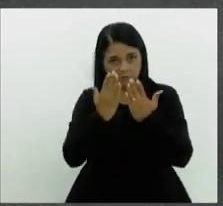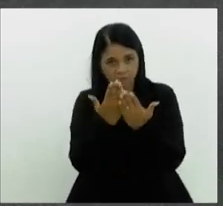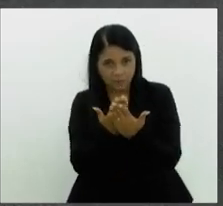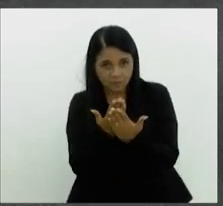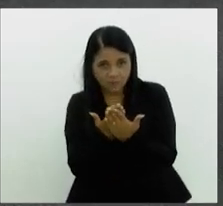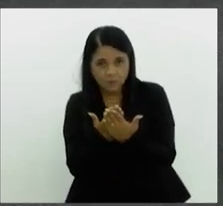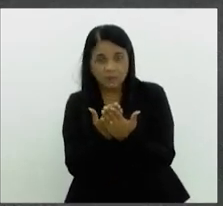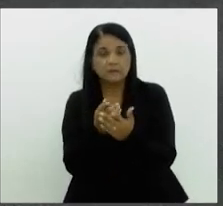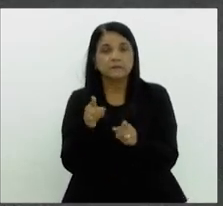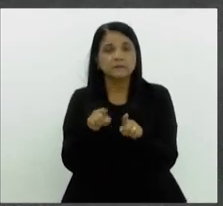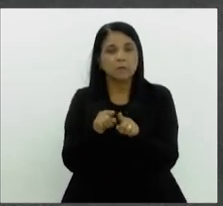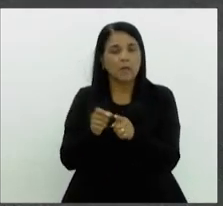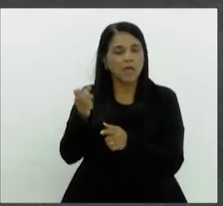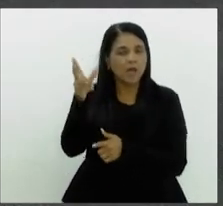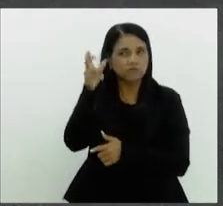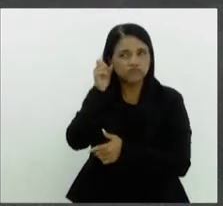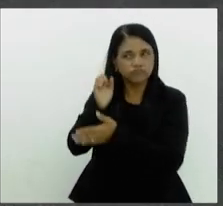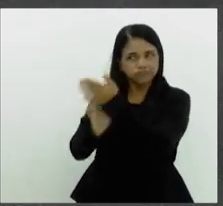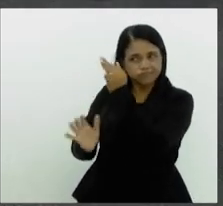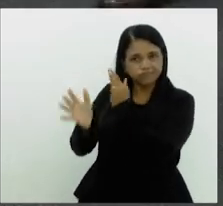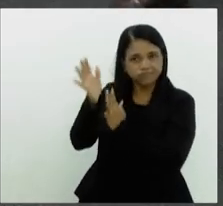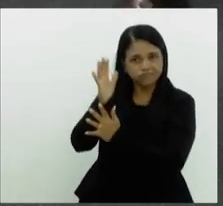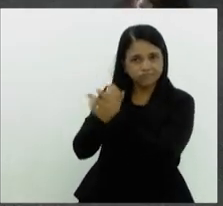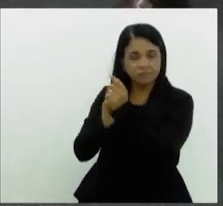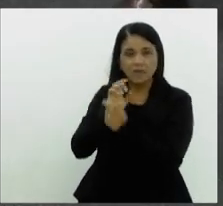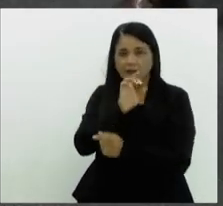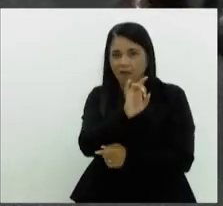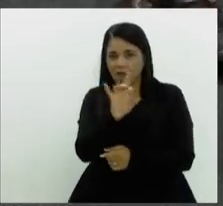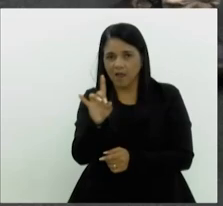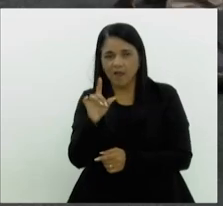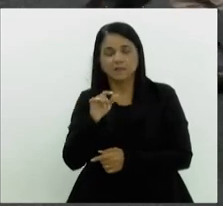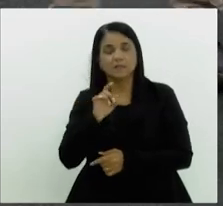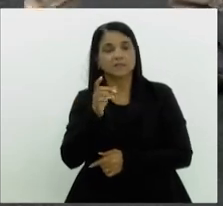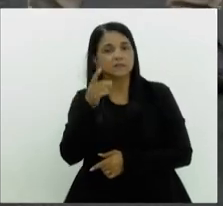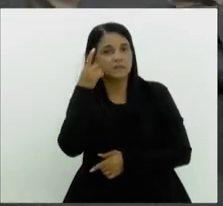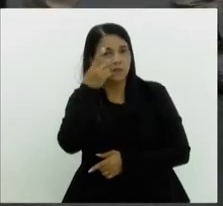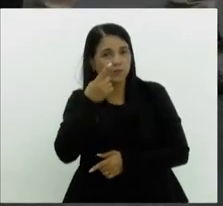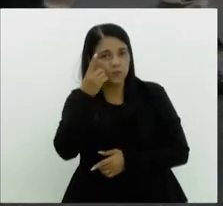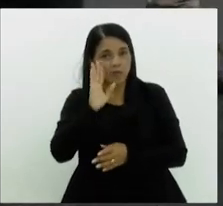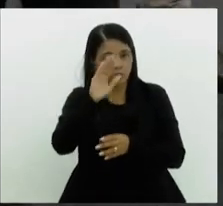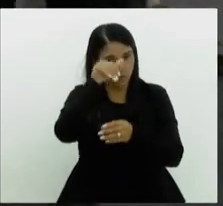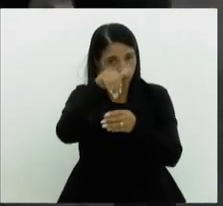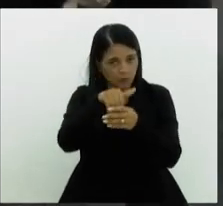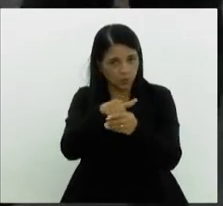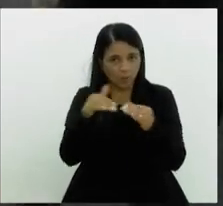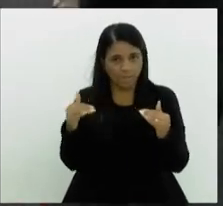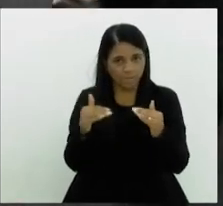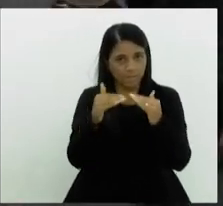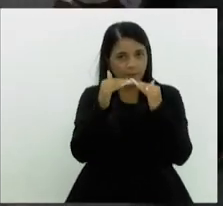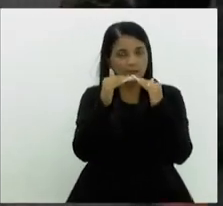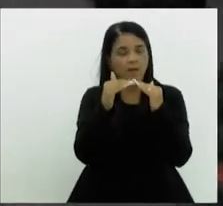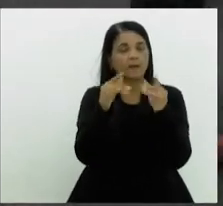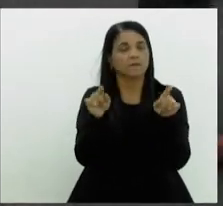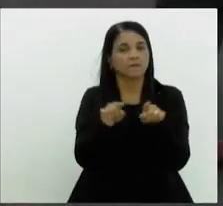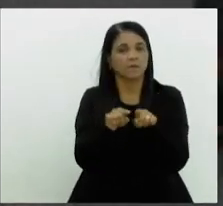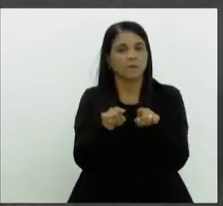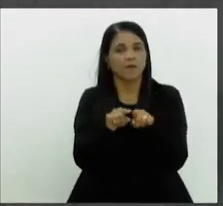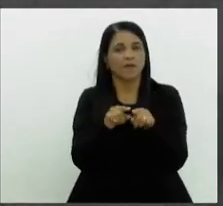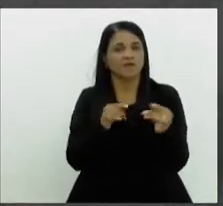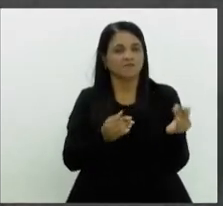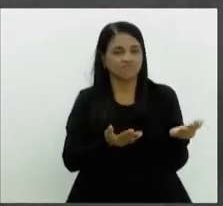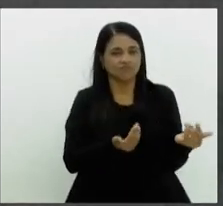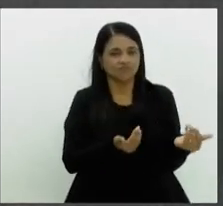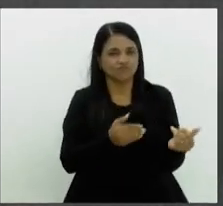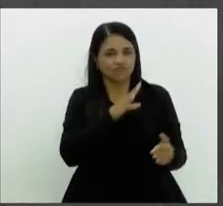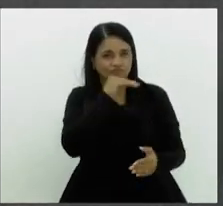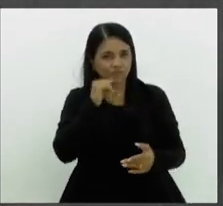também a escuta ativa que cada deputado, cada deputada que votou aqui favorável está fazendo da juventude